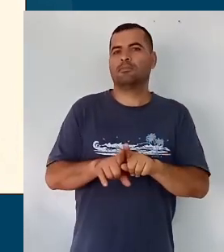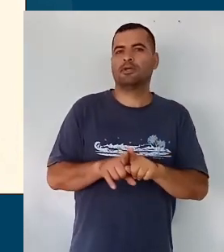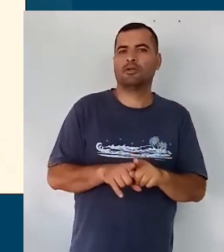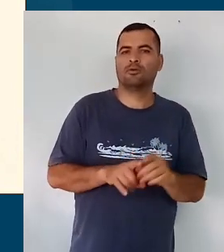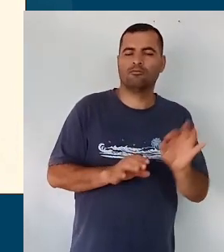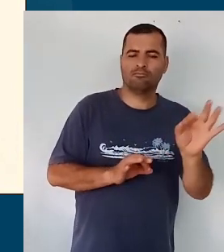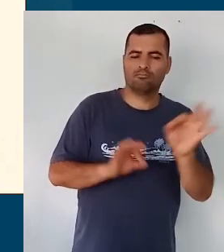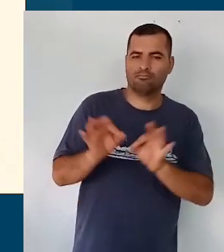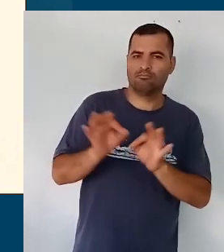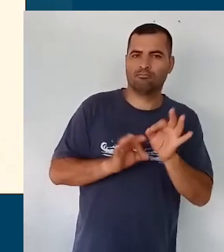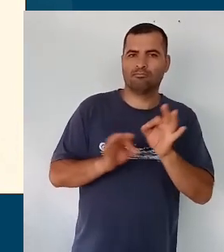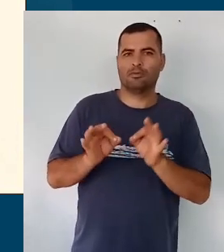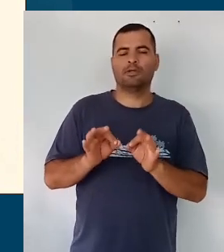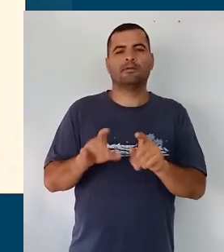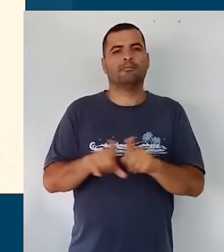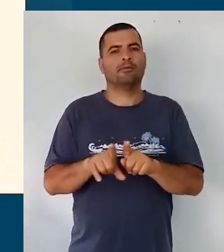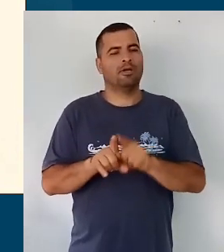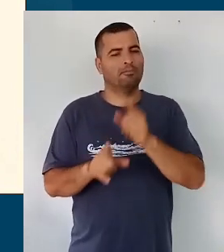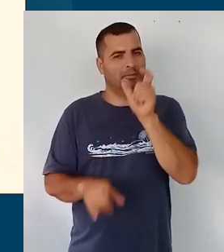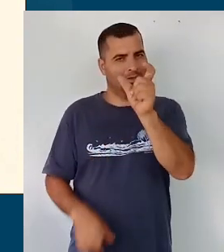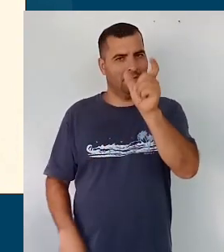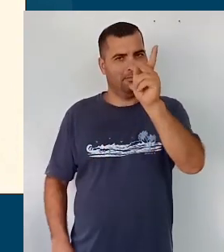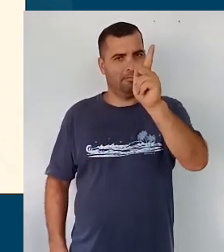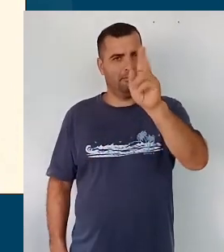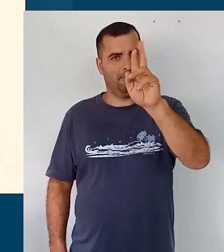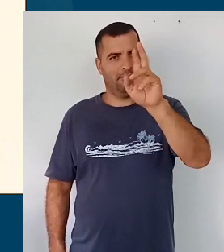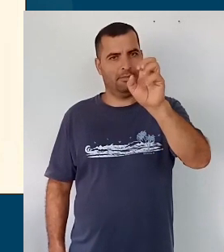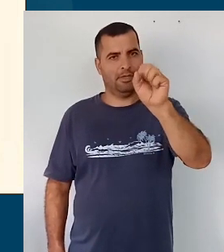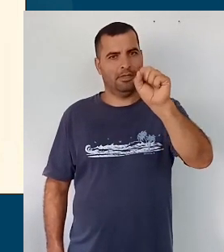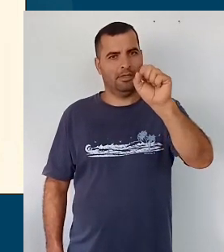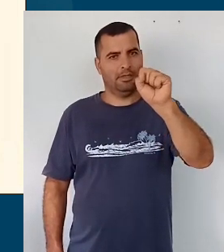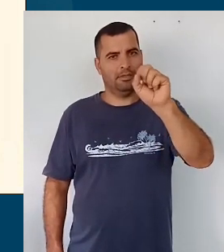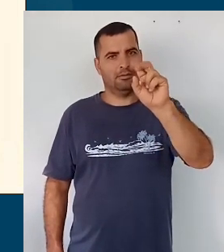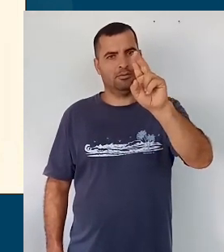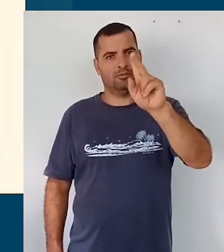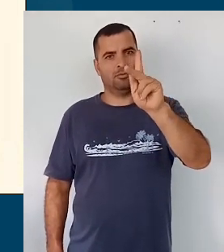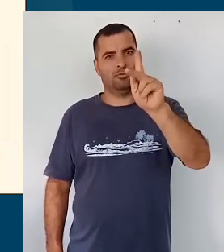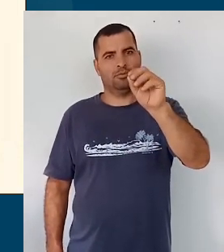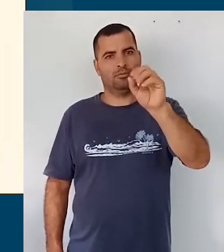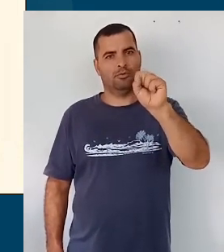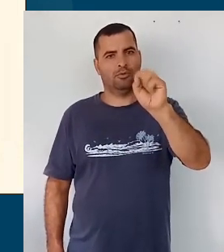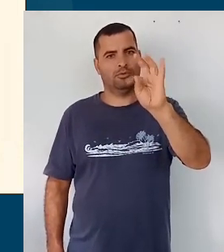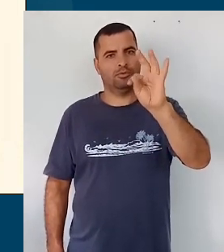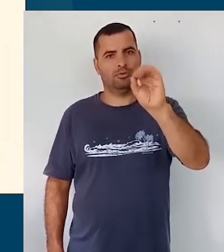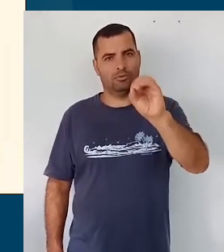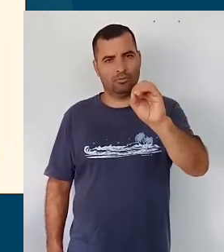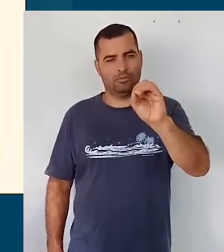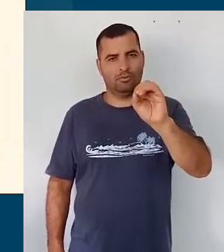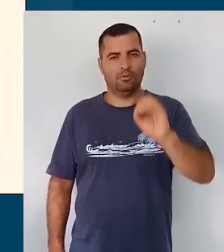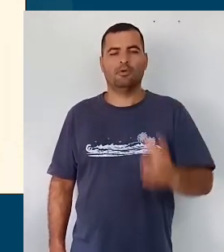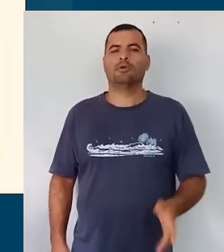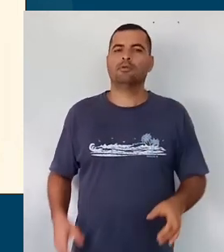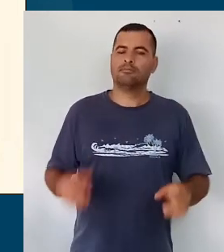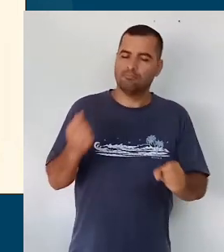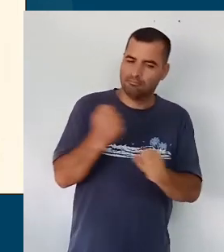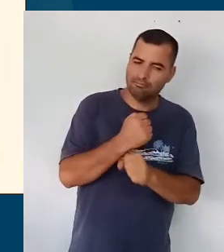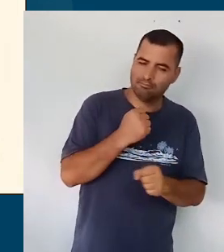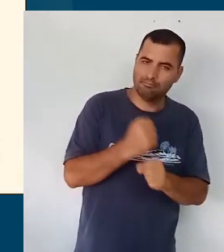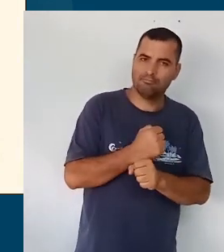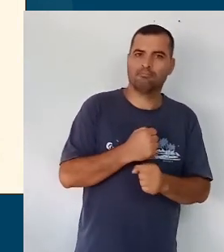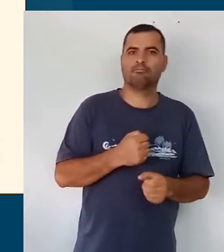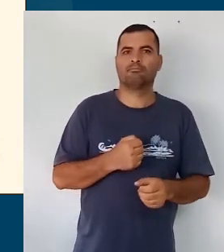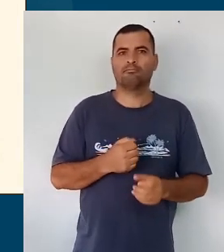fala especificamente dos pressupostos de organização curricular dos anos iniciais. E,